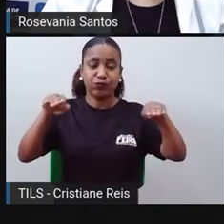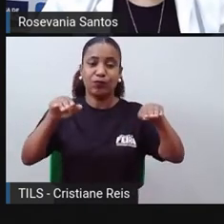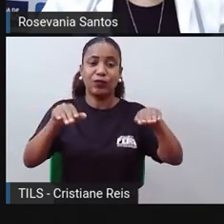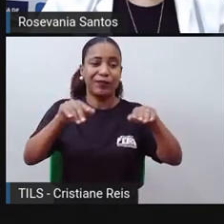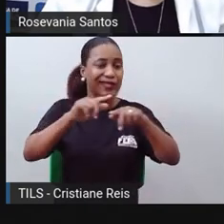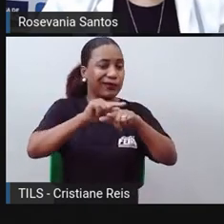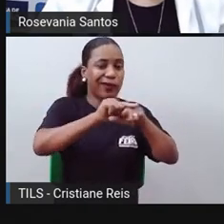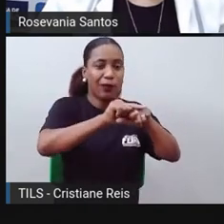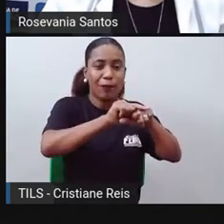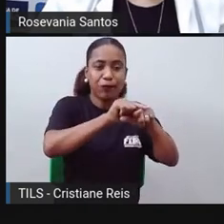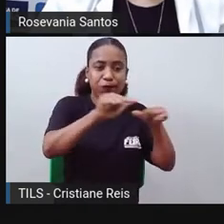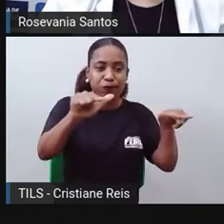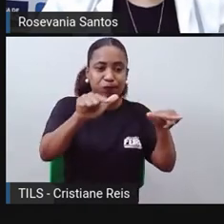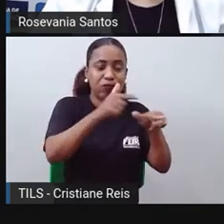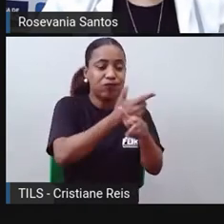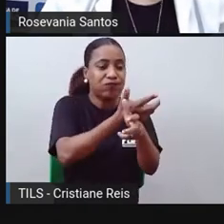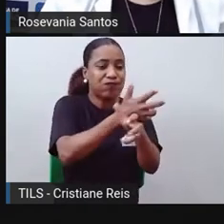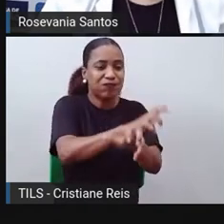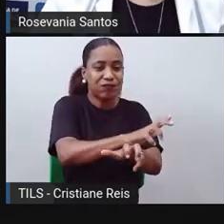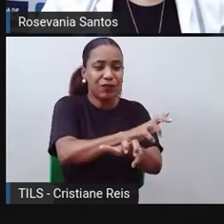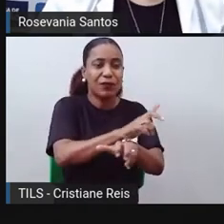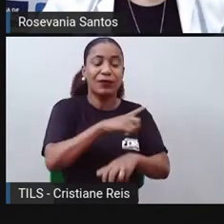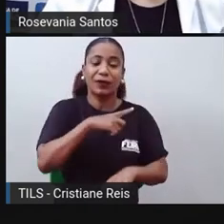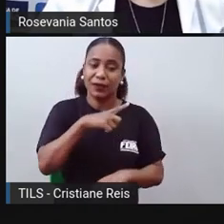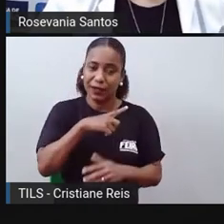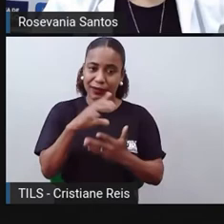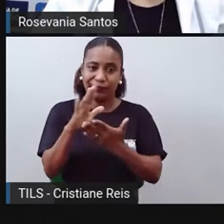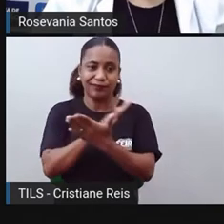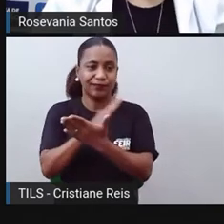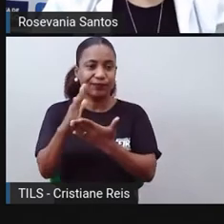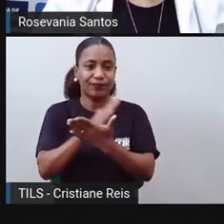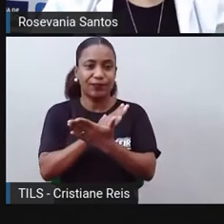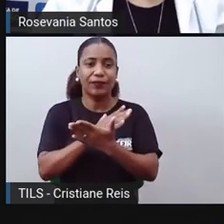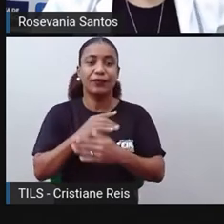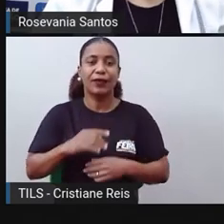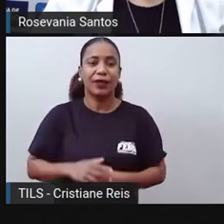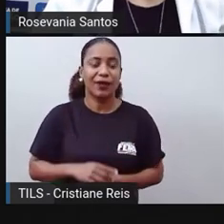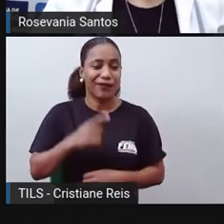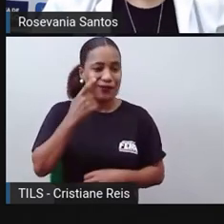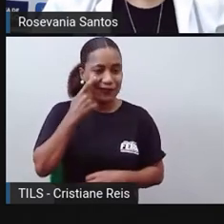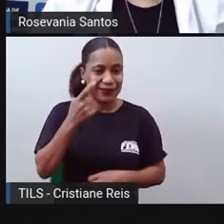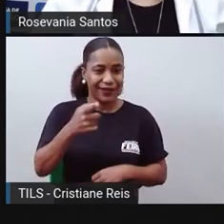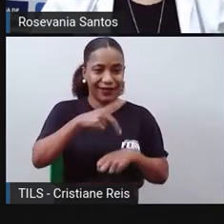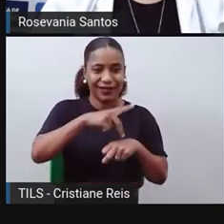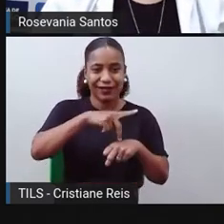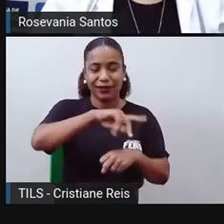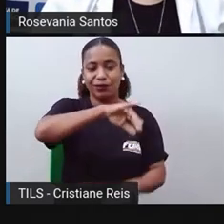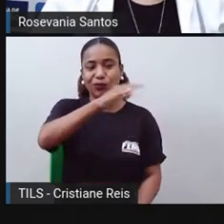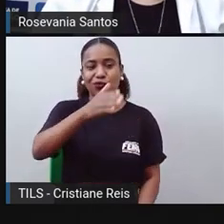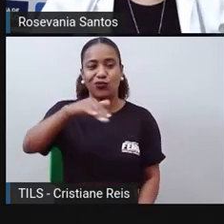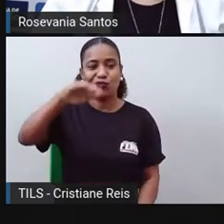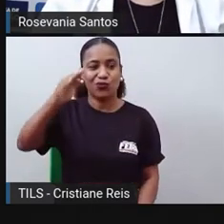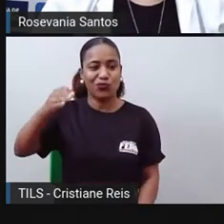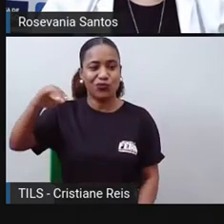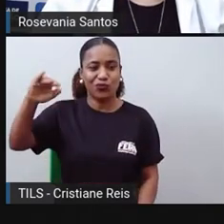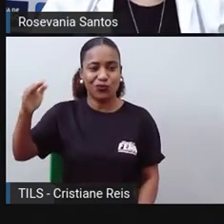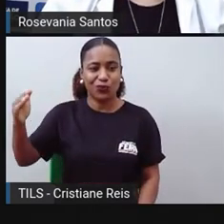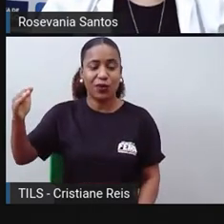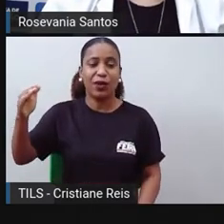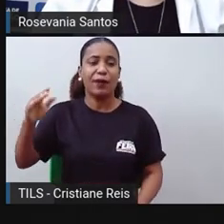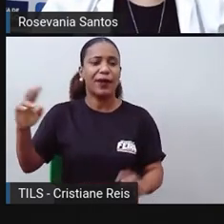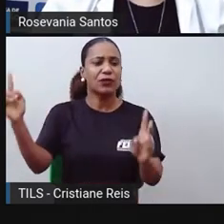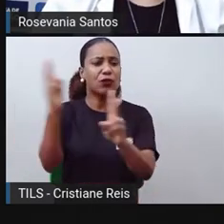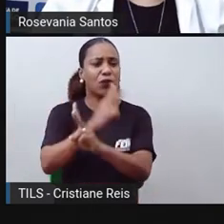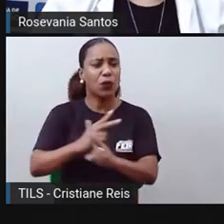deserto. quê? Porque nós temos aqui, né? Essa cordilheira que é uma cadeia de montanhas e que os ventos que se